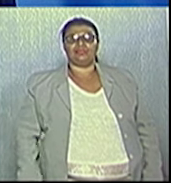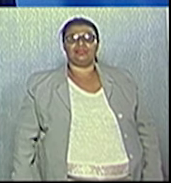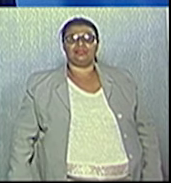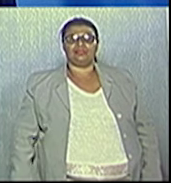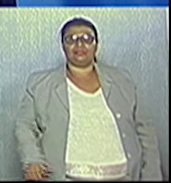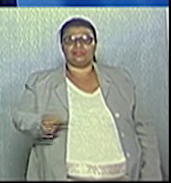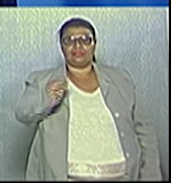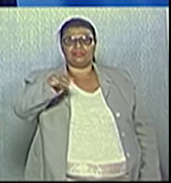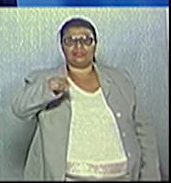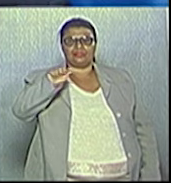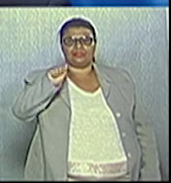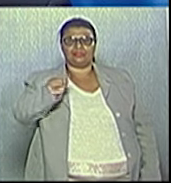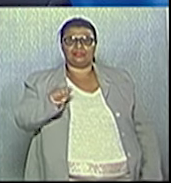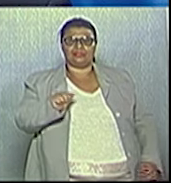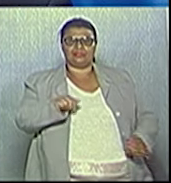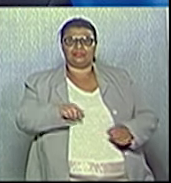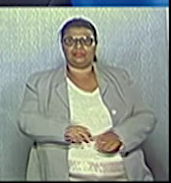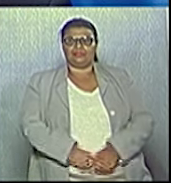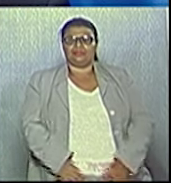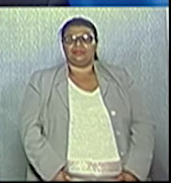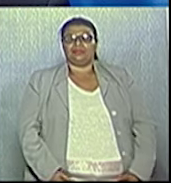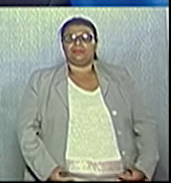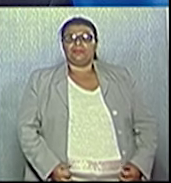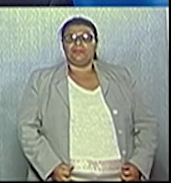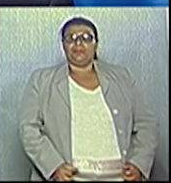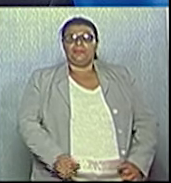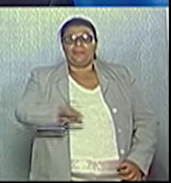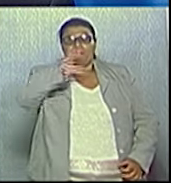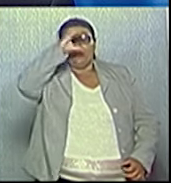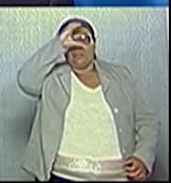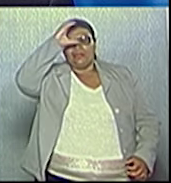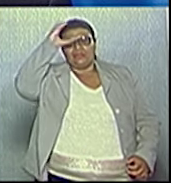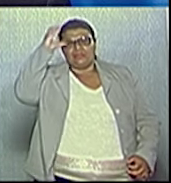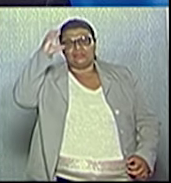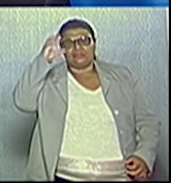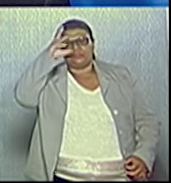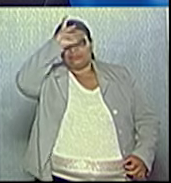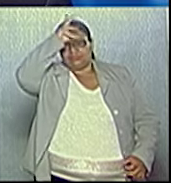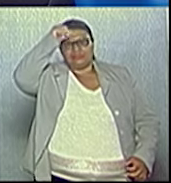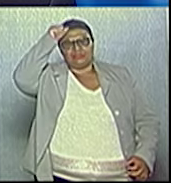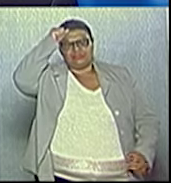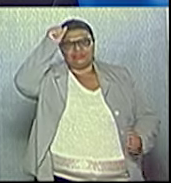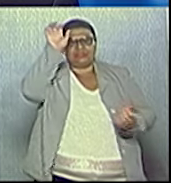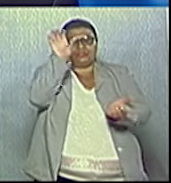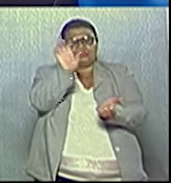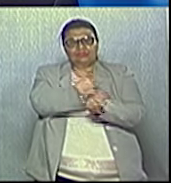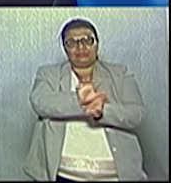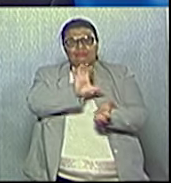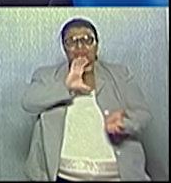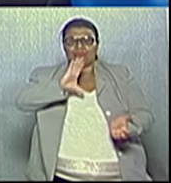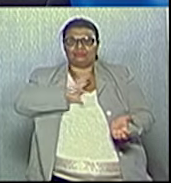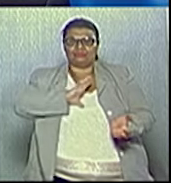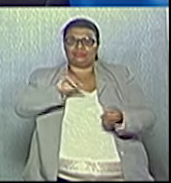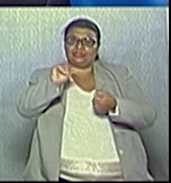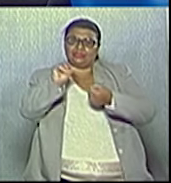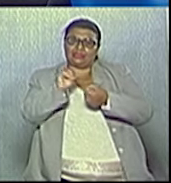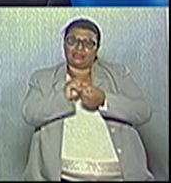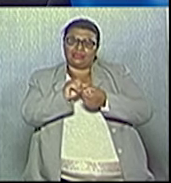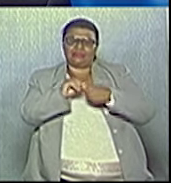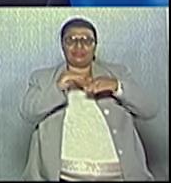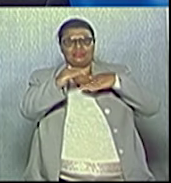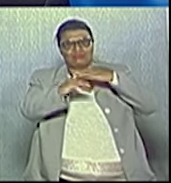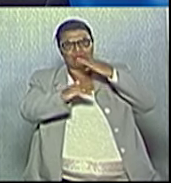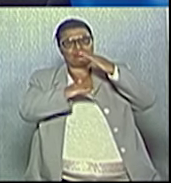Ana Abreu. 30 segundos. Candidato, eu sendo prefeito da cidade de Jacareí, quero concluir uma obra que já está em